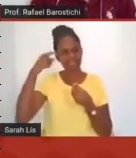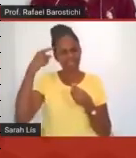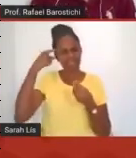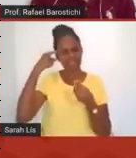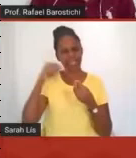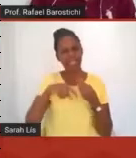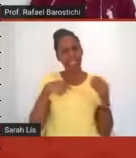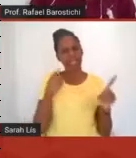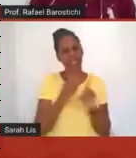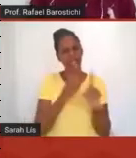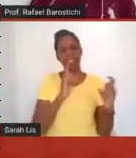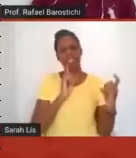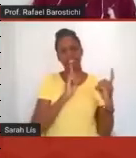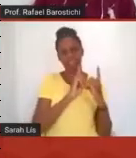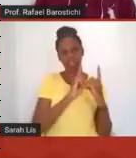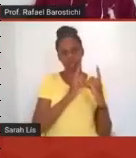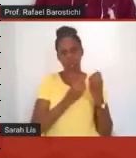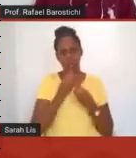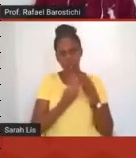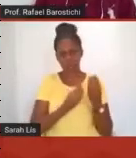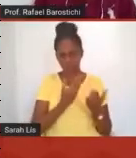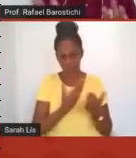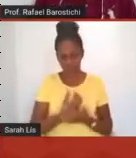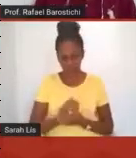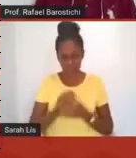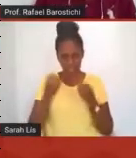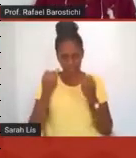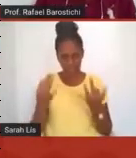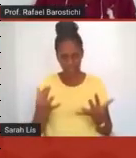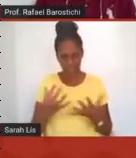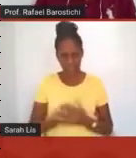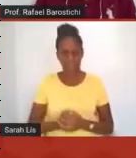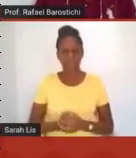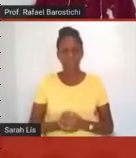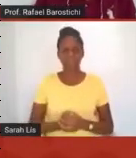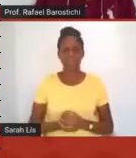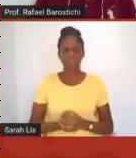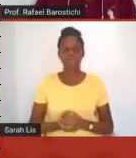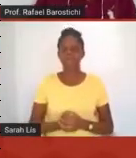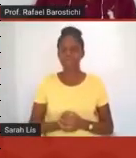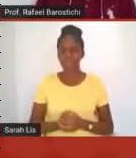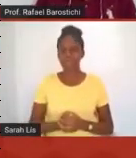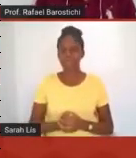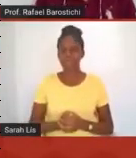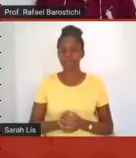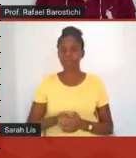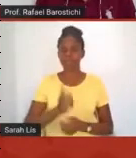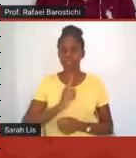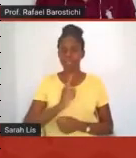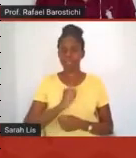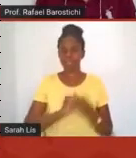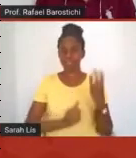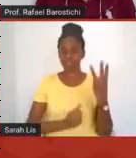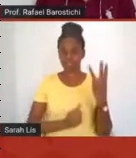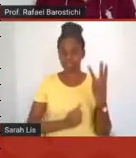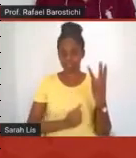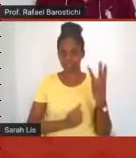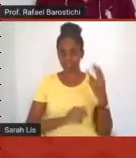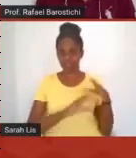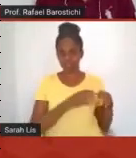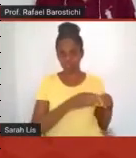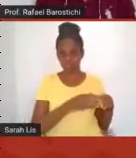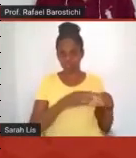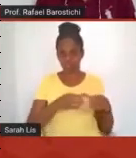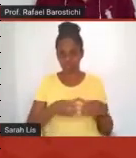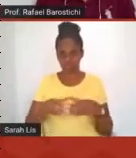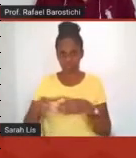encontros síncronos. Então, em termos de números, nós tínhamos três turmas sobre a nossa responsabilidade,